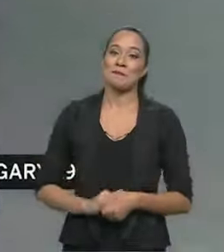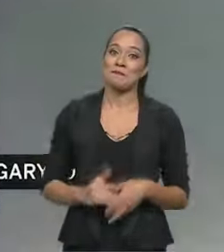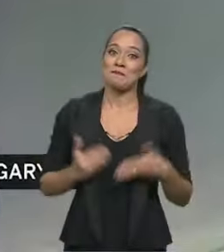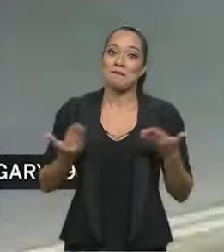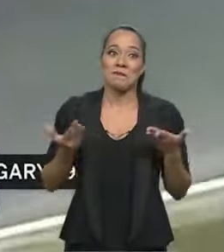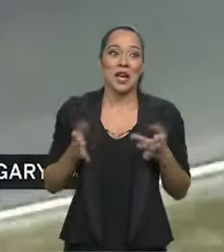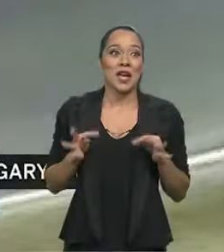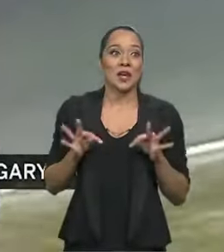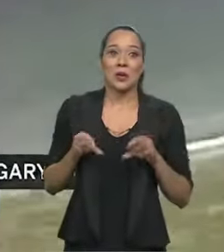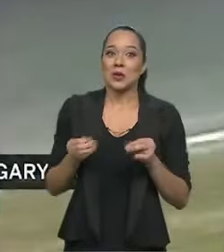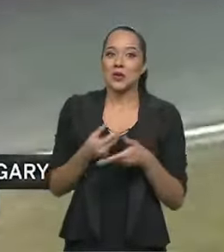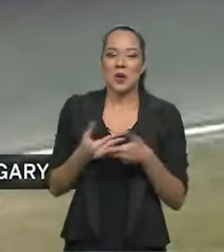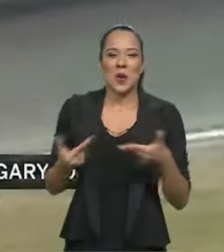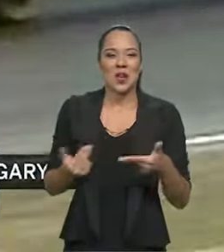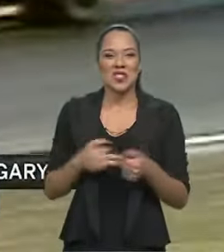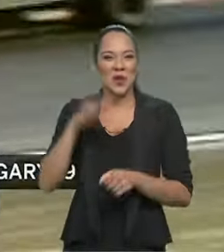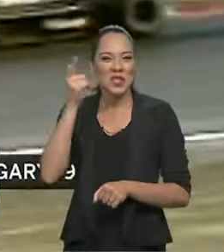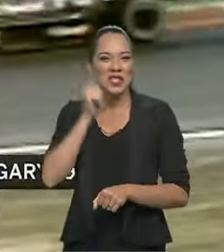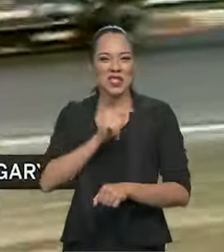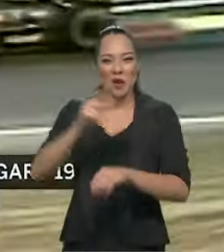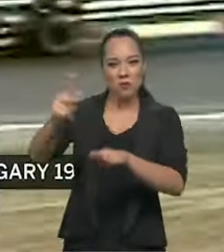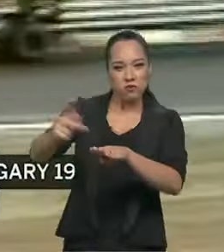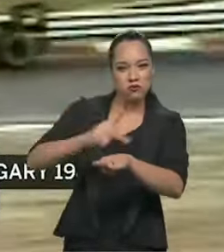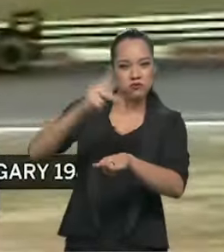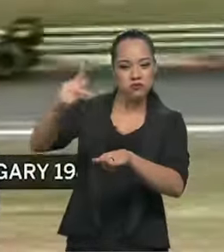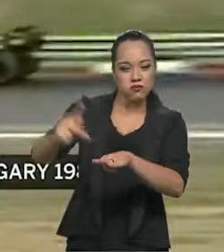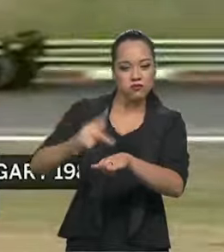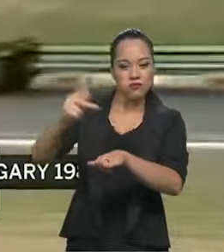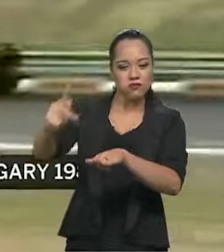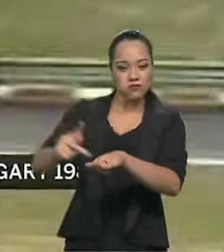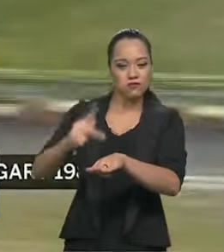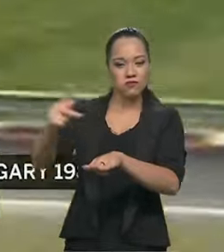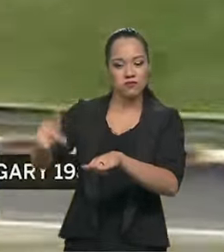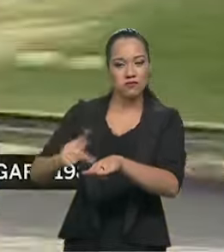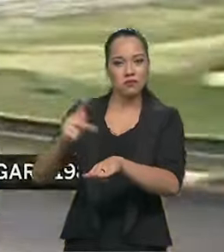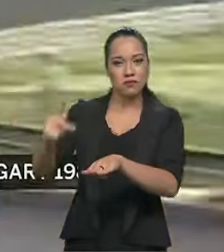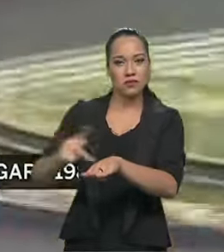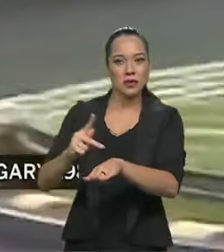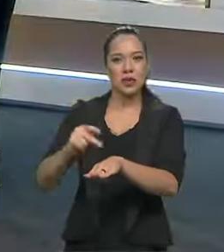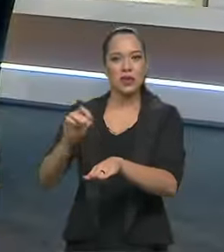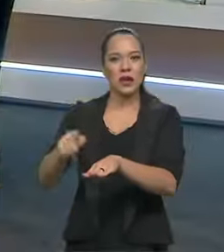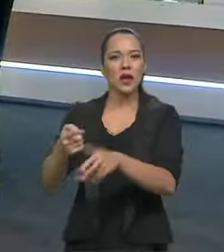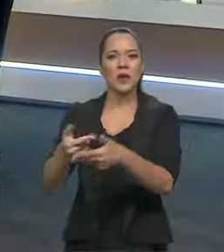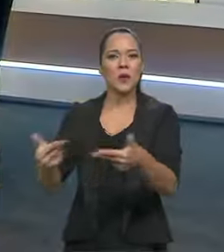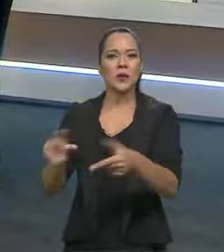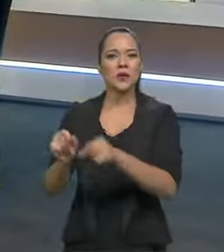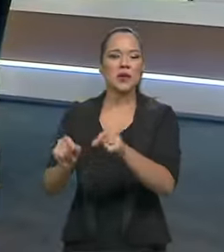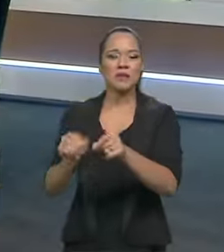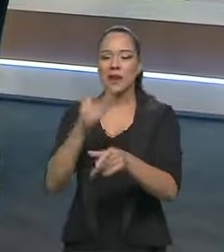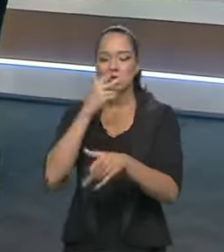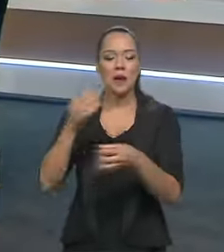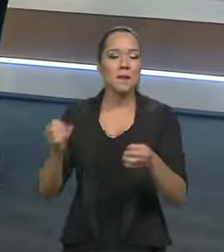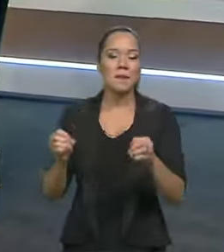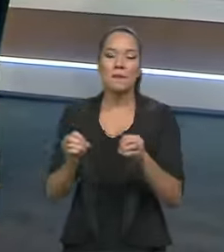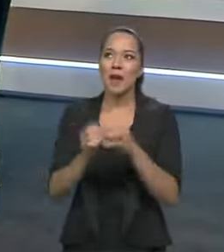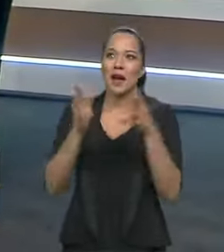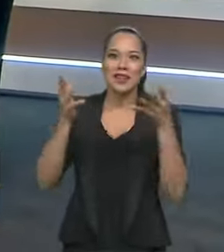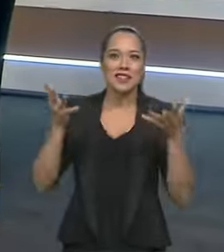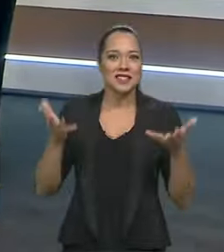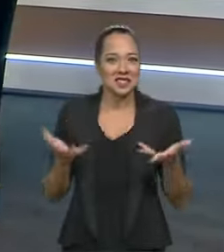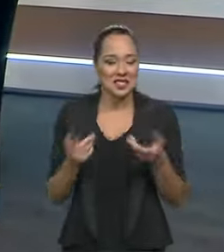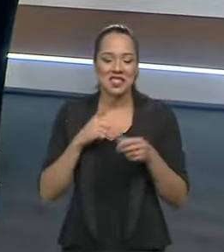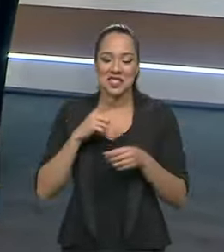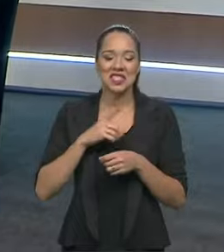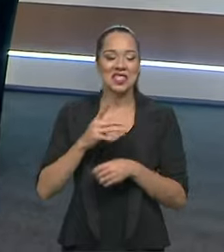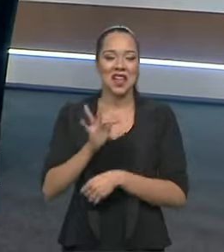toda essa coisa do vácuo, que era uma coisa, eu acho que era uma coisa mágica, né, que tinha